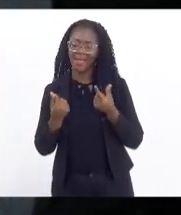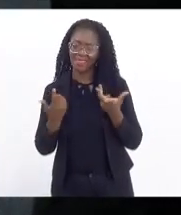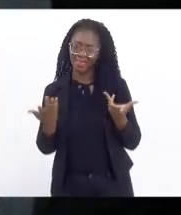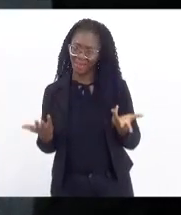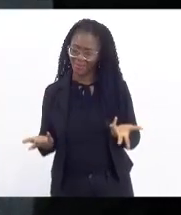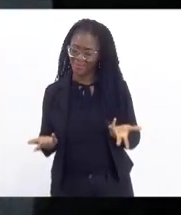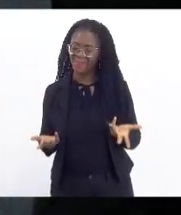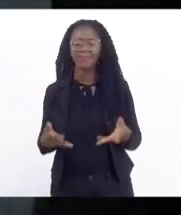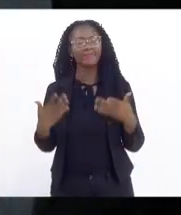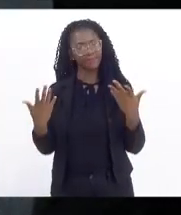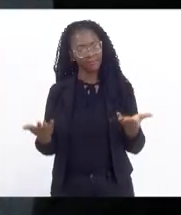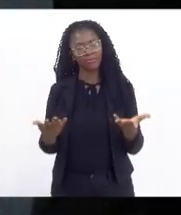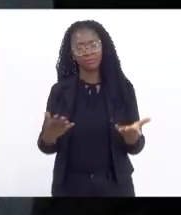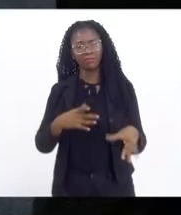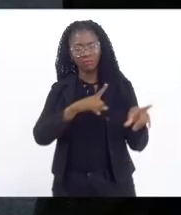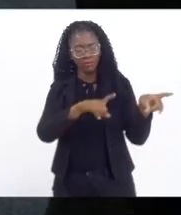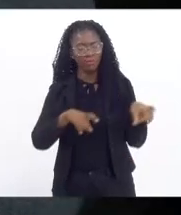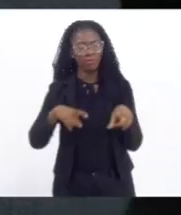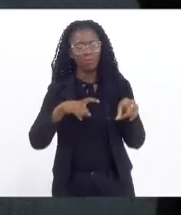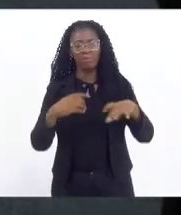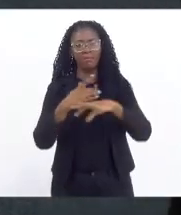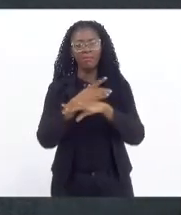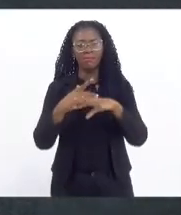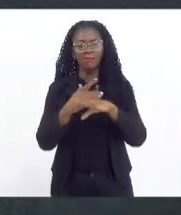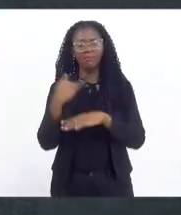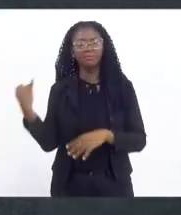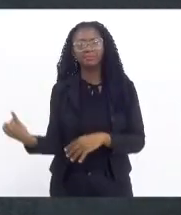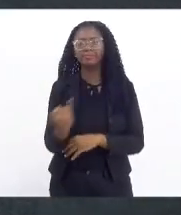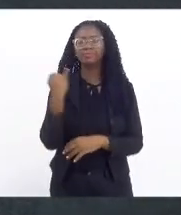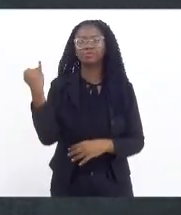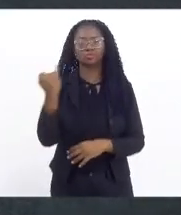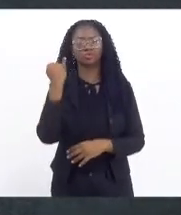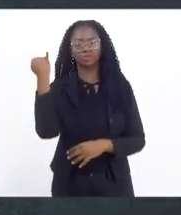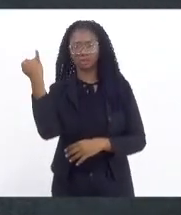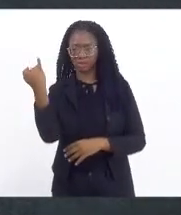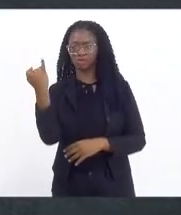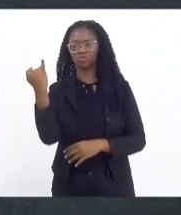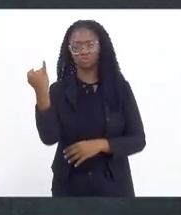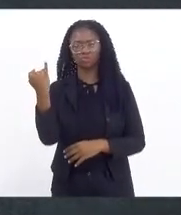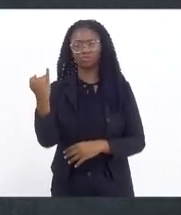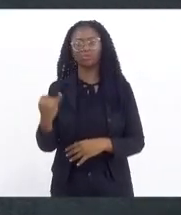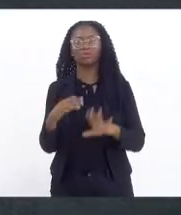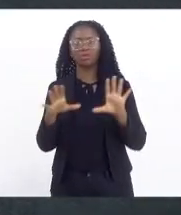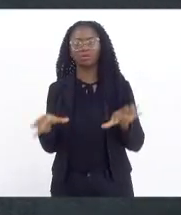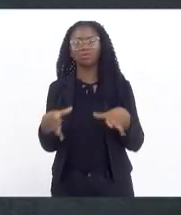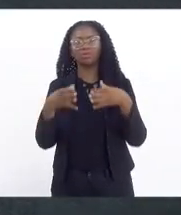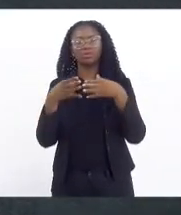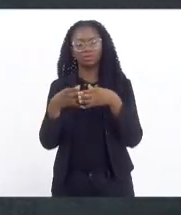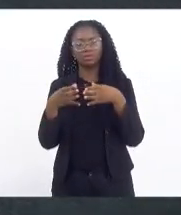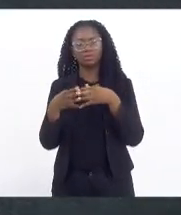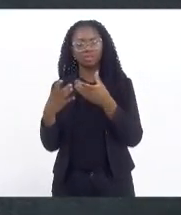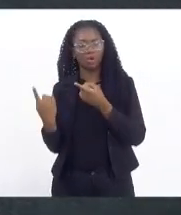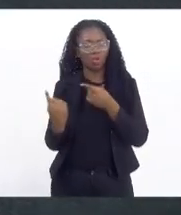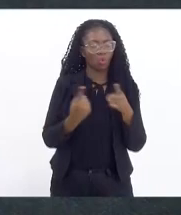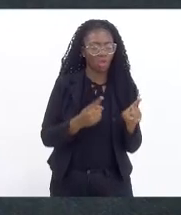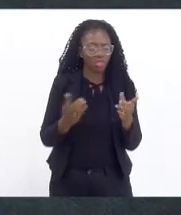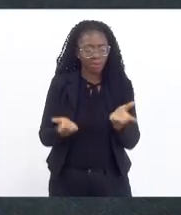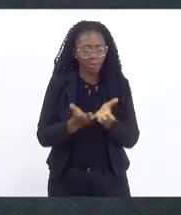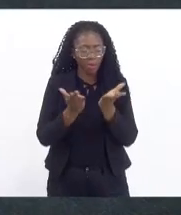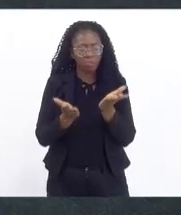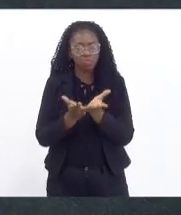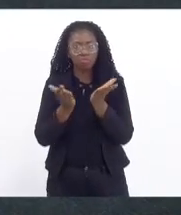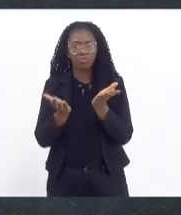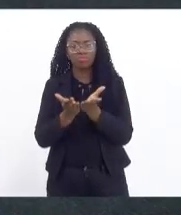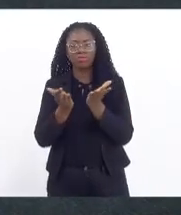sentido, a Horta Urbana, ela é central e importante e a Comissão Especial de Enfrentamento à Miséria e Combate à